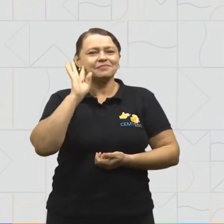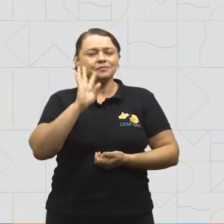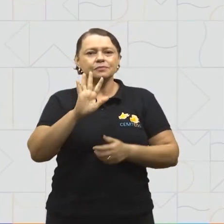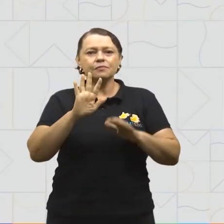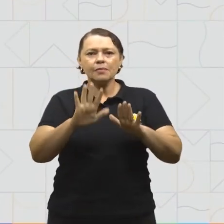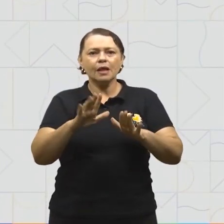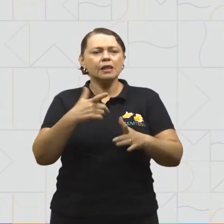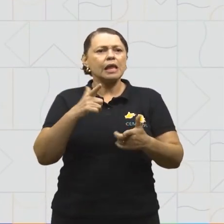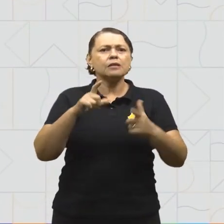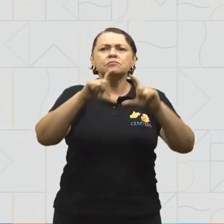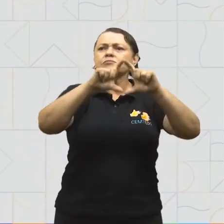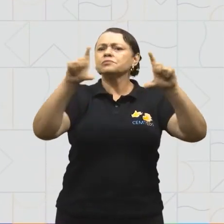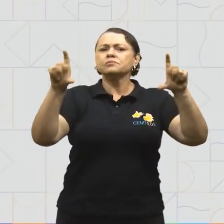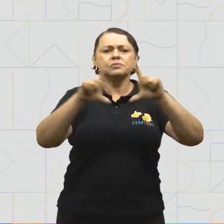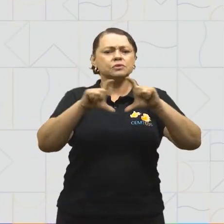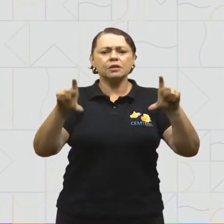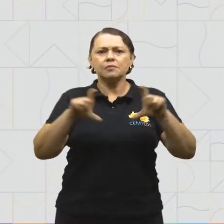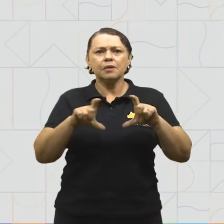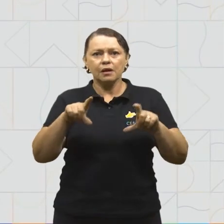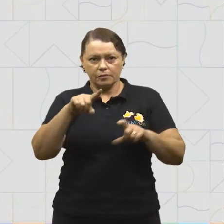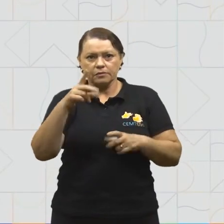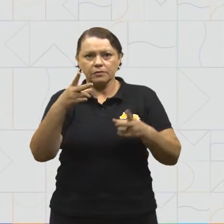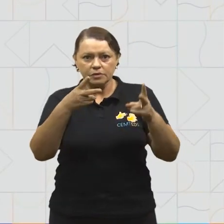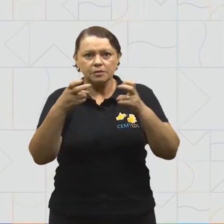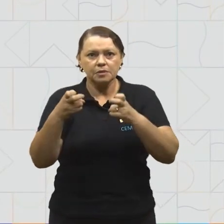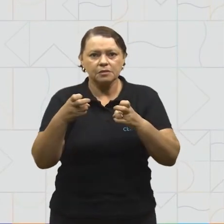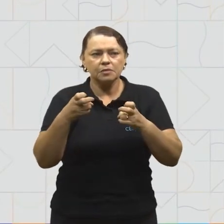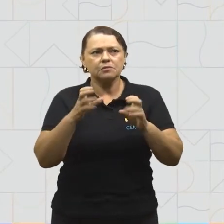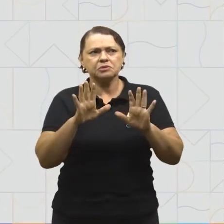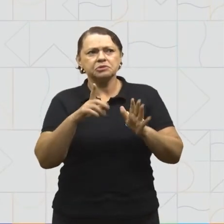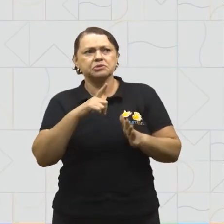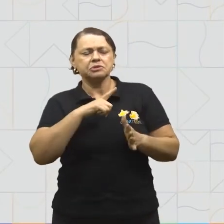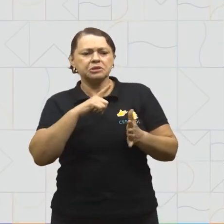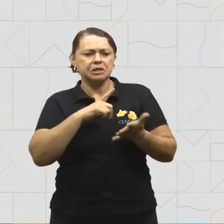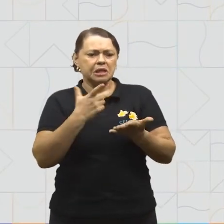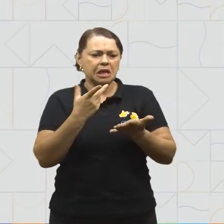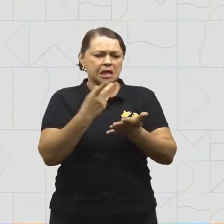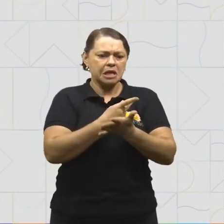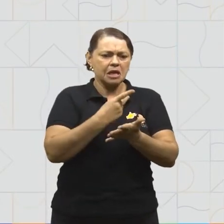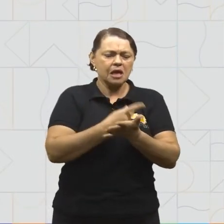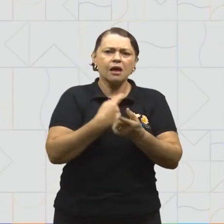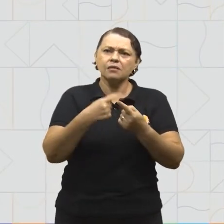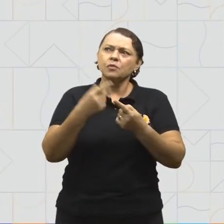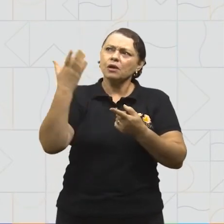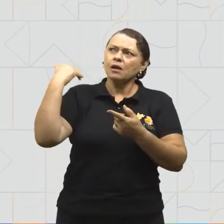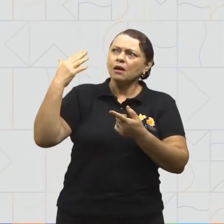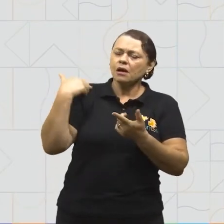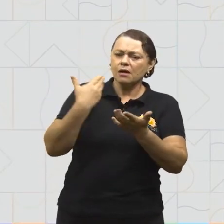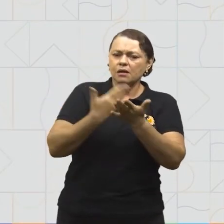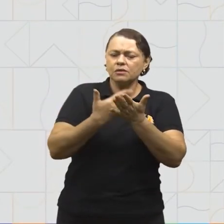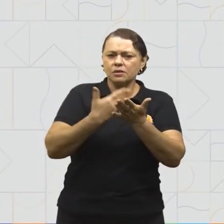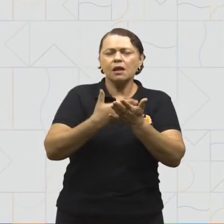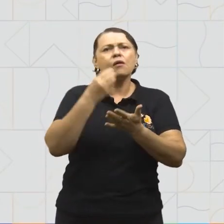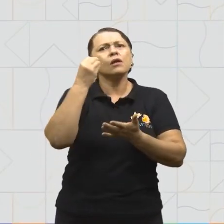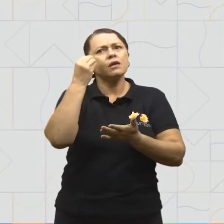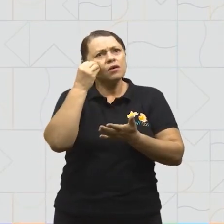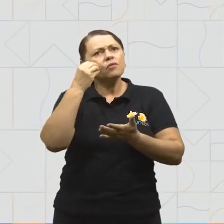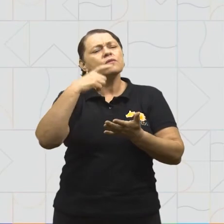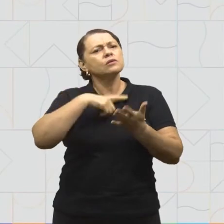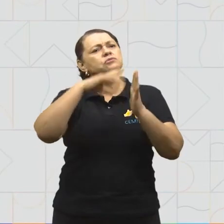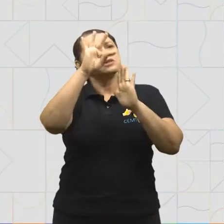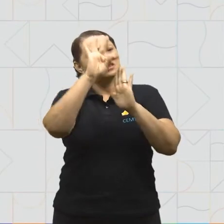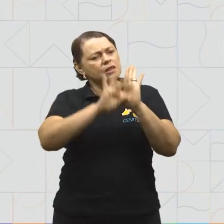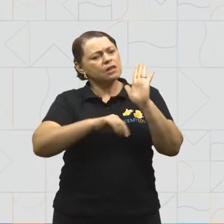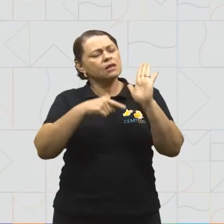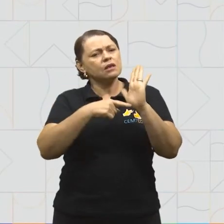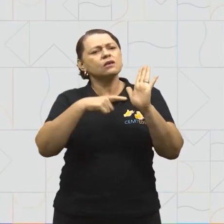dividida em parágrafos? Tem alguma coisa errada. Pois eu lembro que na aula em que lemos esse texto pela primeira vez, ele